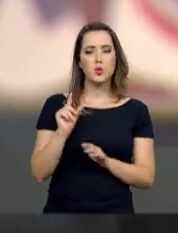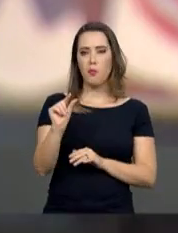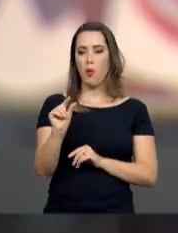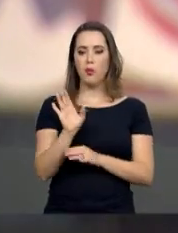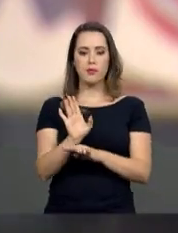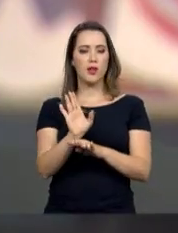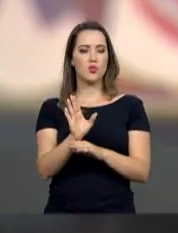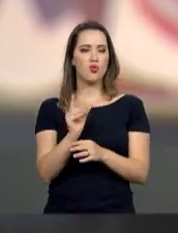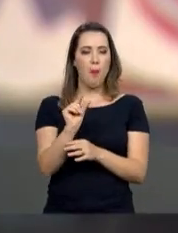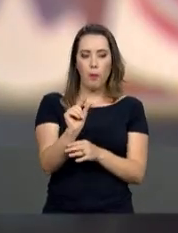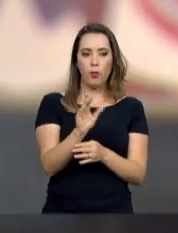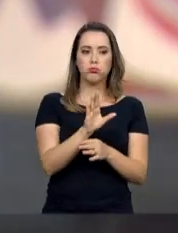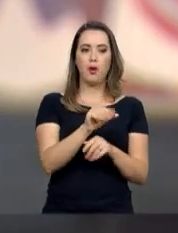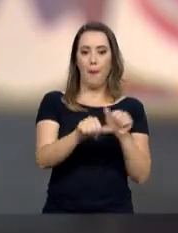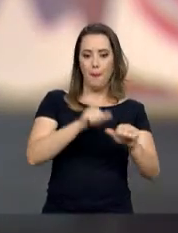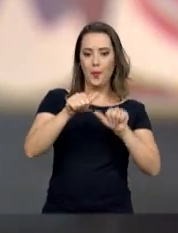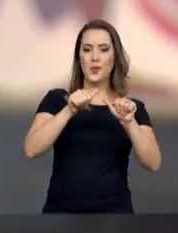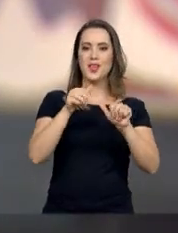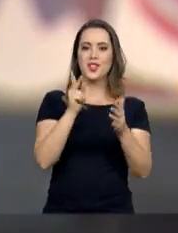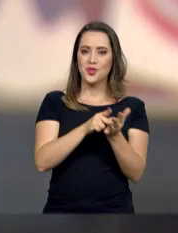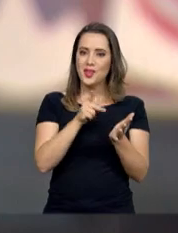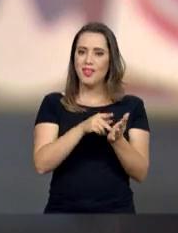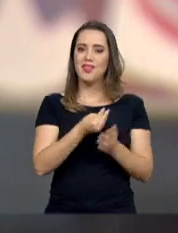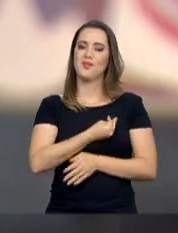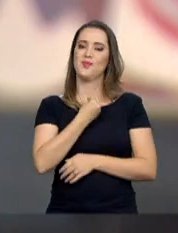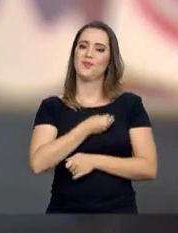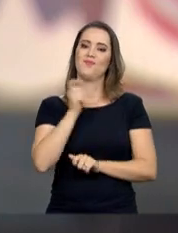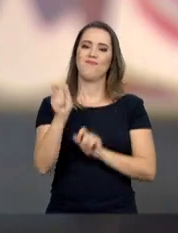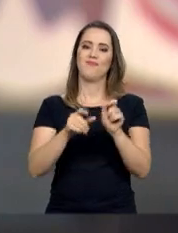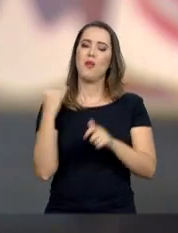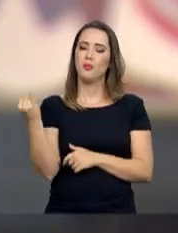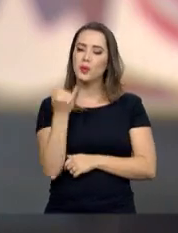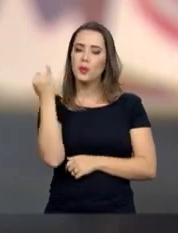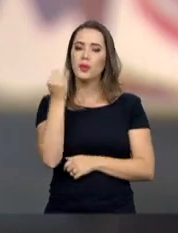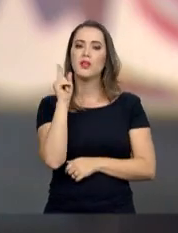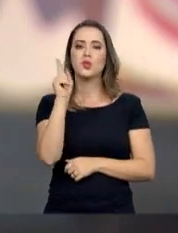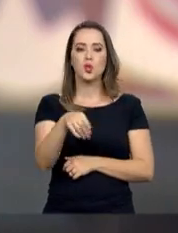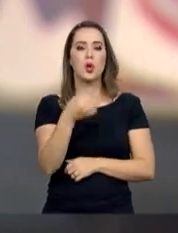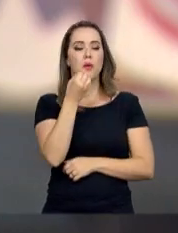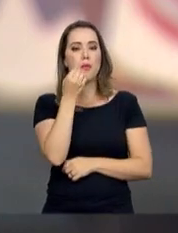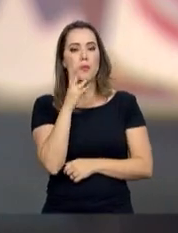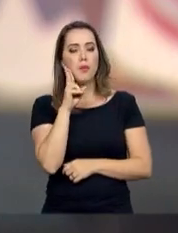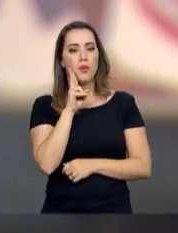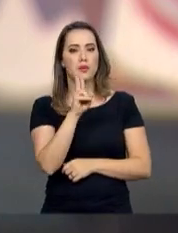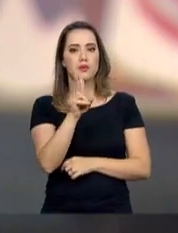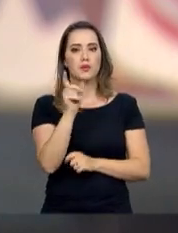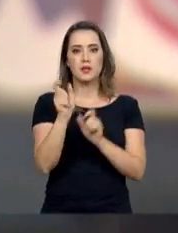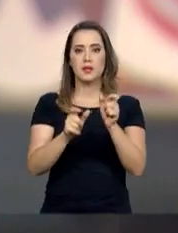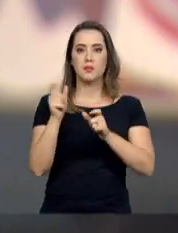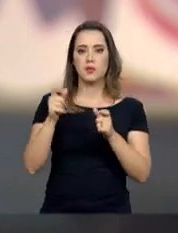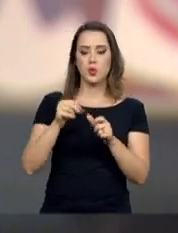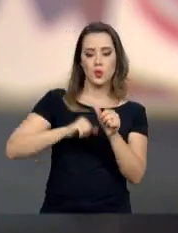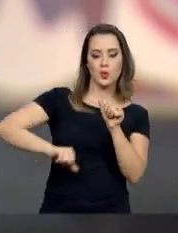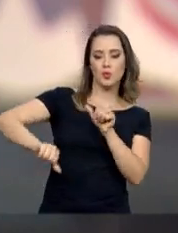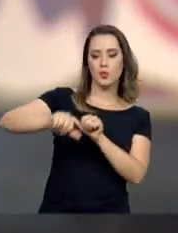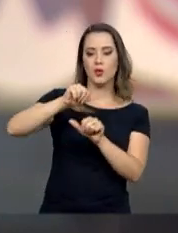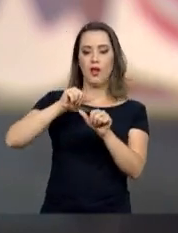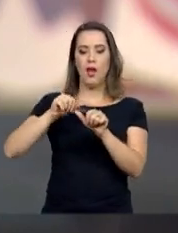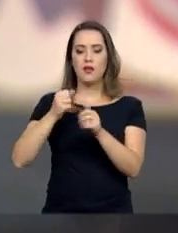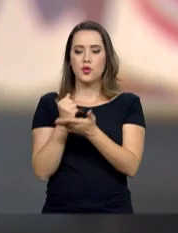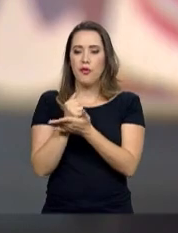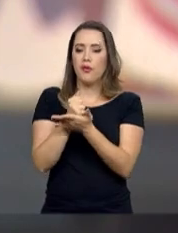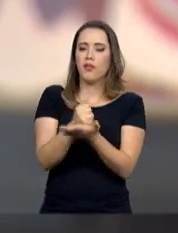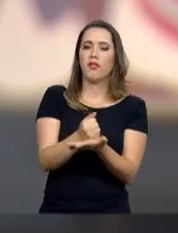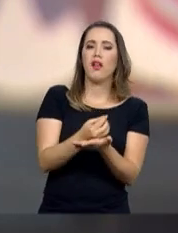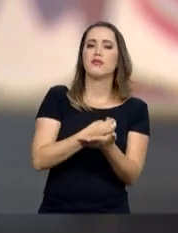que você muda a realidade das pessoas. E isso é muito importante, seria muito interessante que se as pessoas se colocassem à disposição